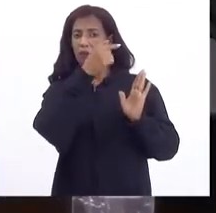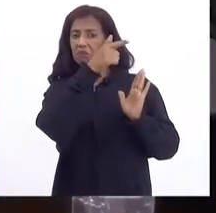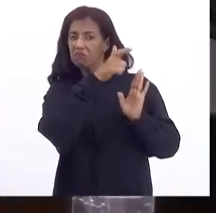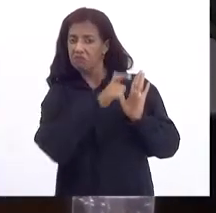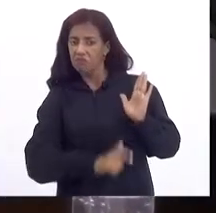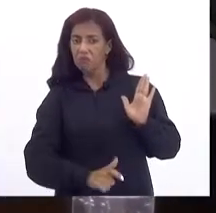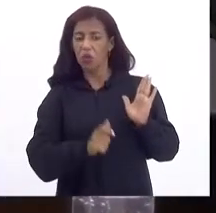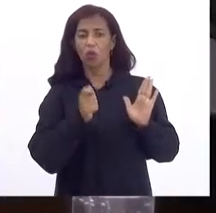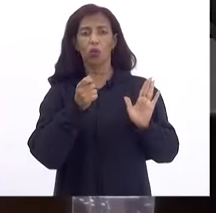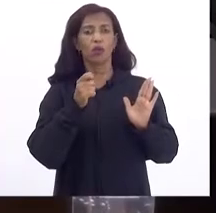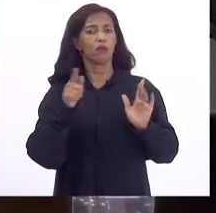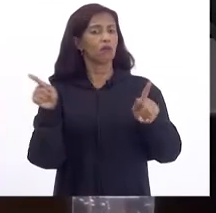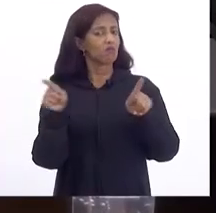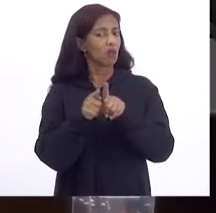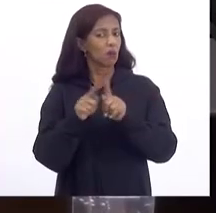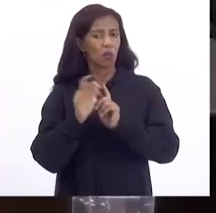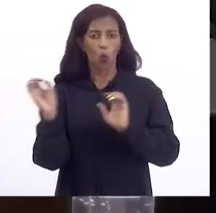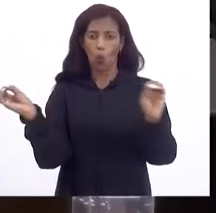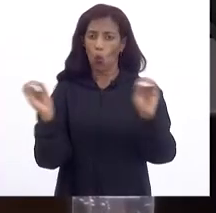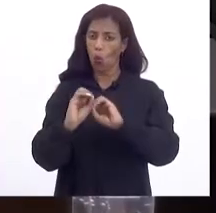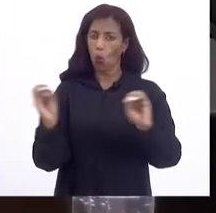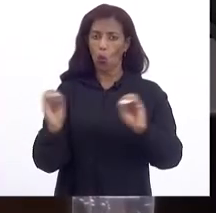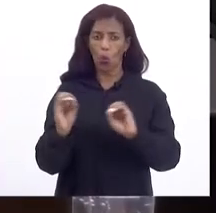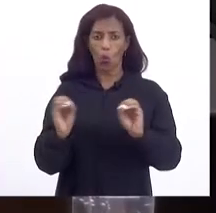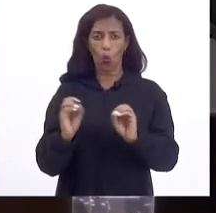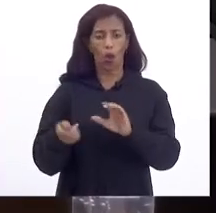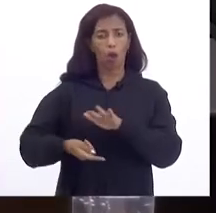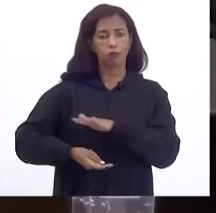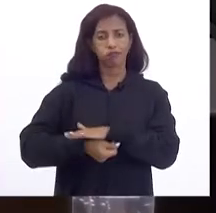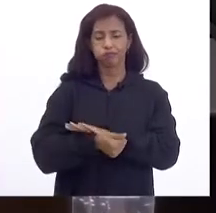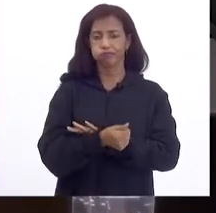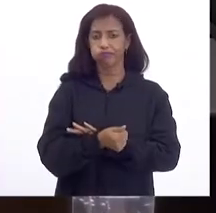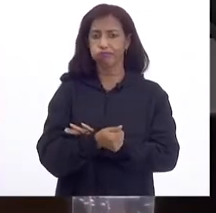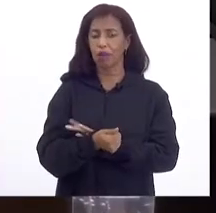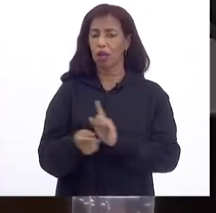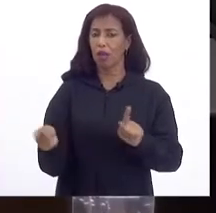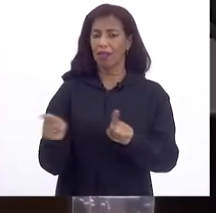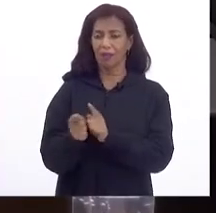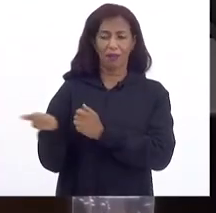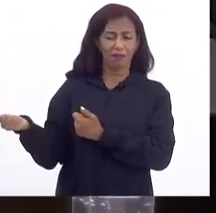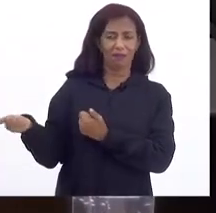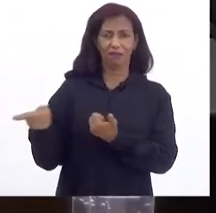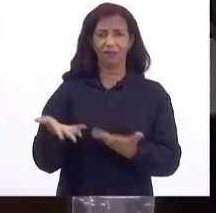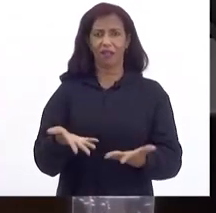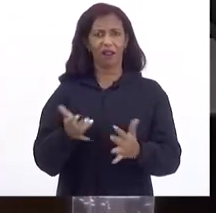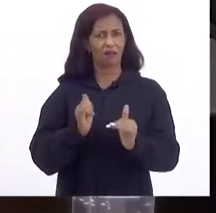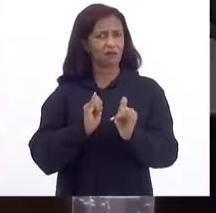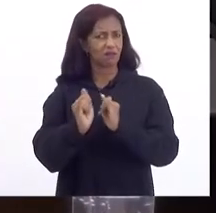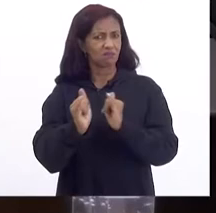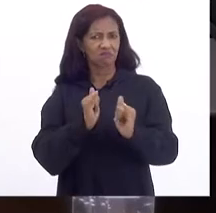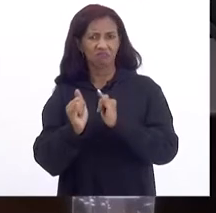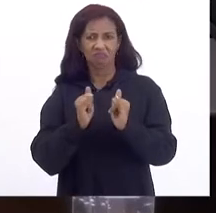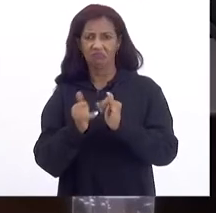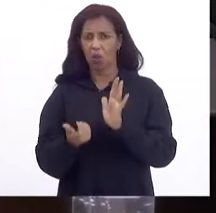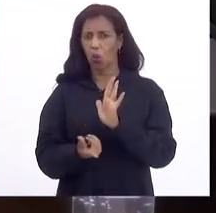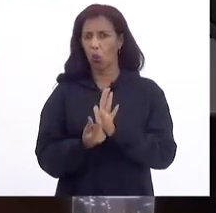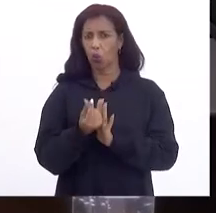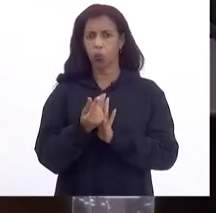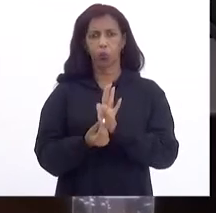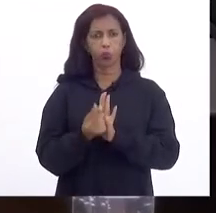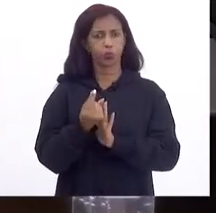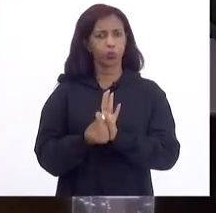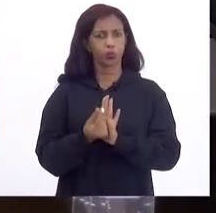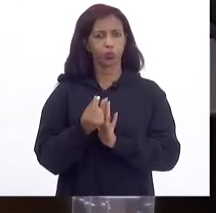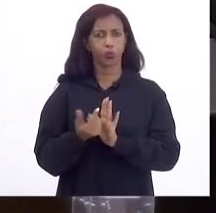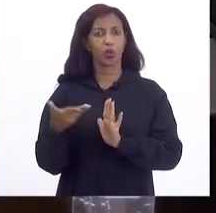tinha Essa abertura Desses investimentos Como lá não traz Essa unidade Orçamentária